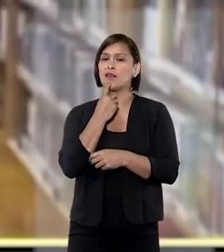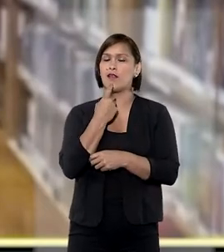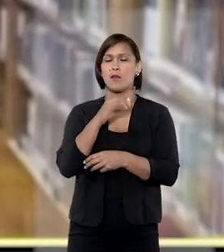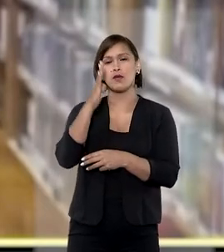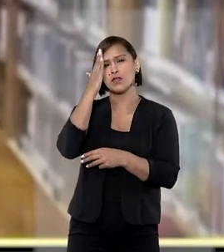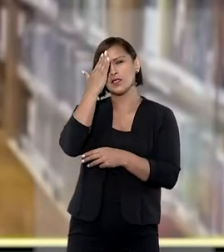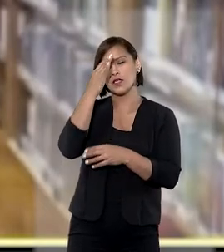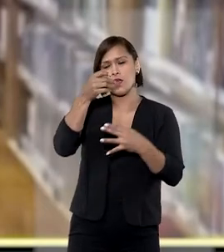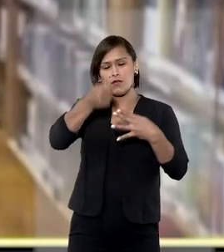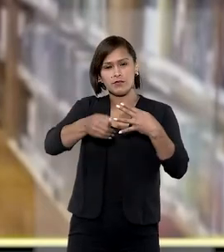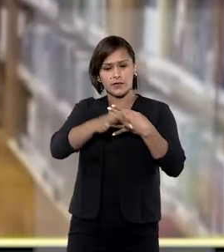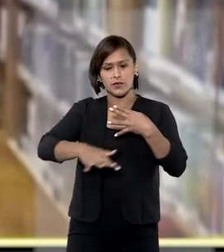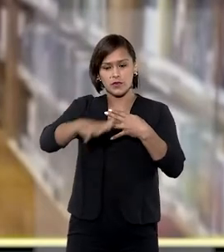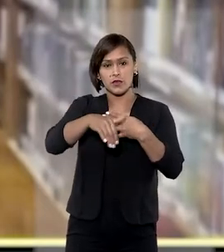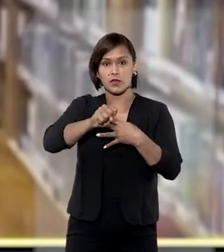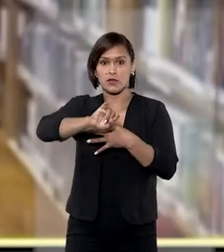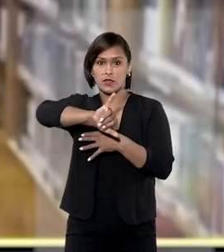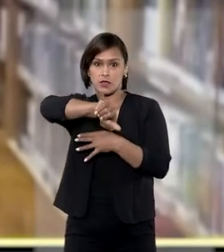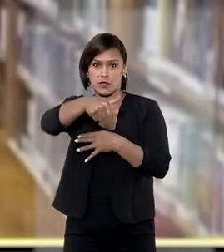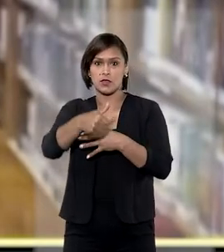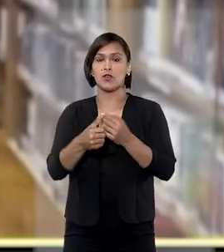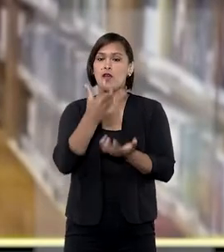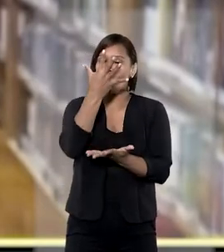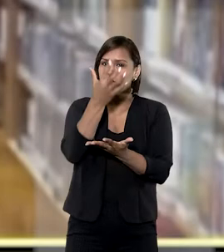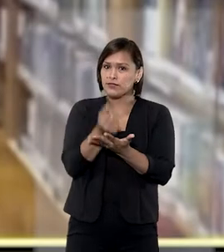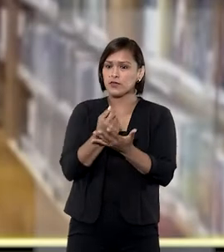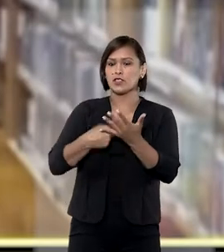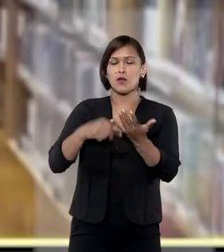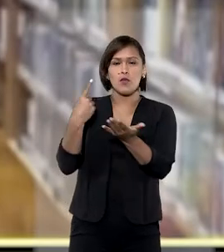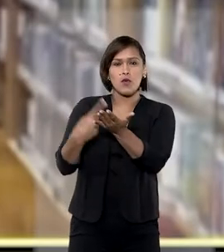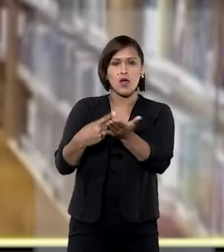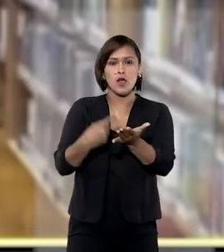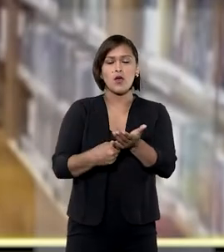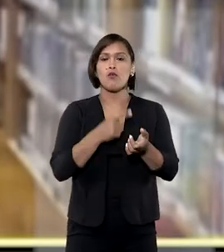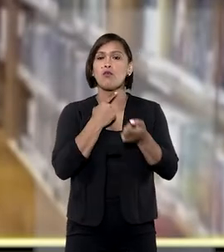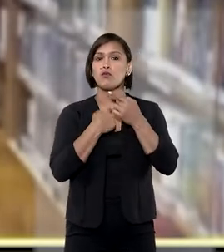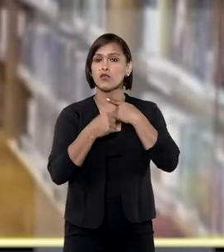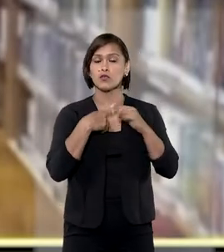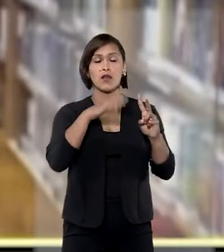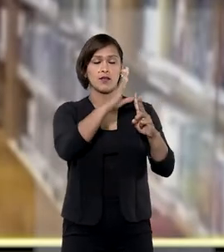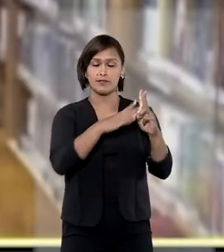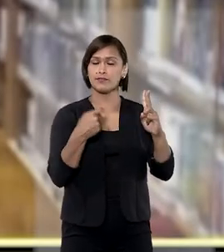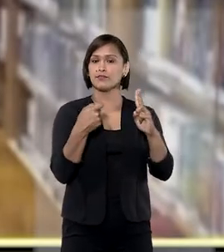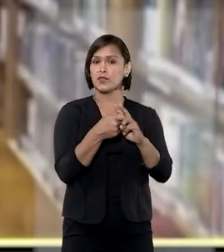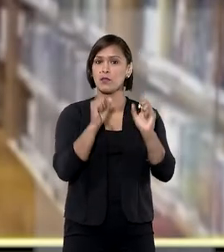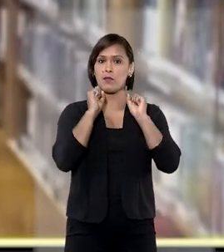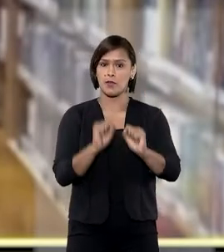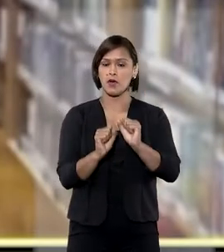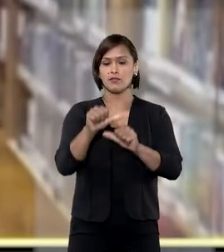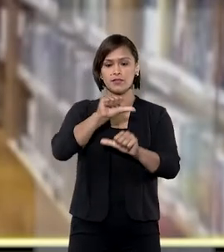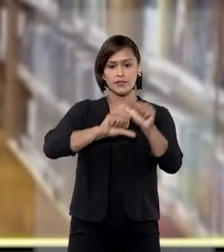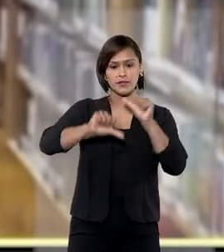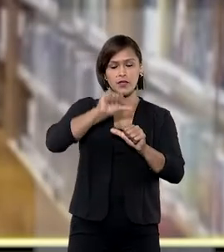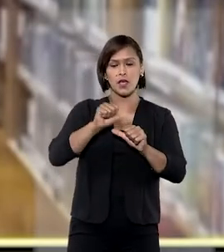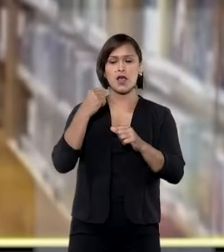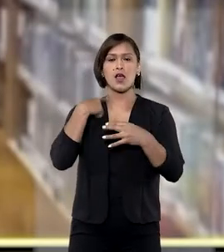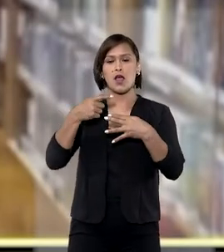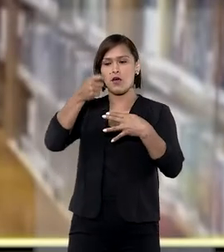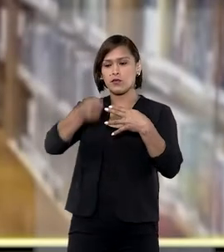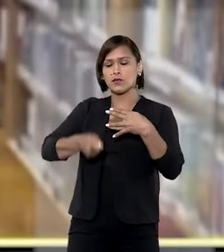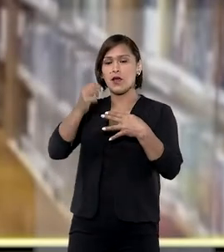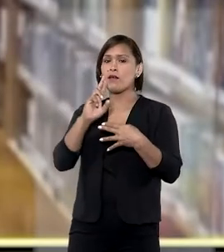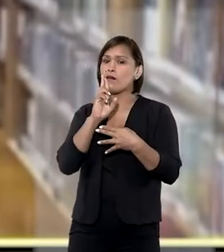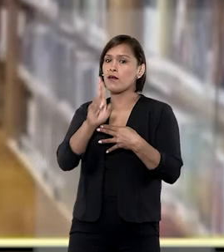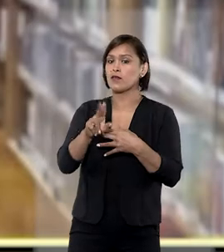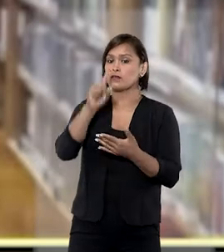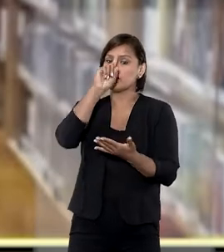reconheceu que a jurisprudência do STJ admite que, por acordo de vontades, as partes podem submeter aos árbitros a